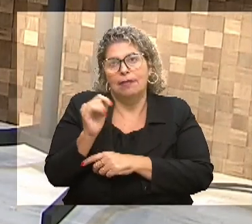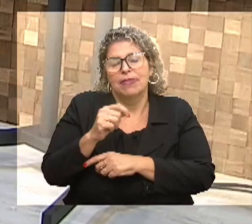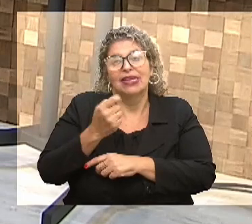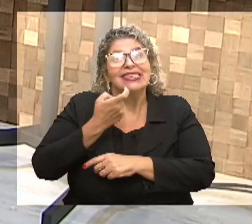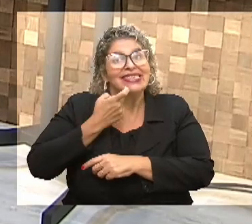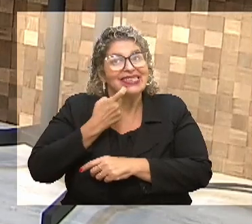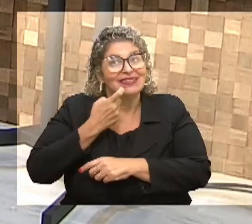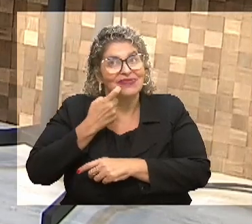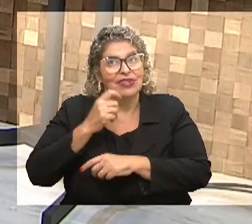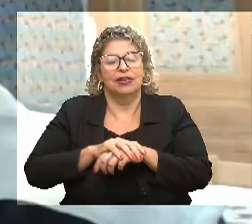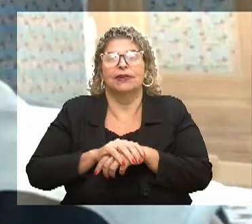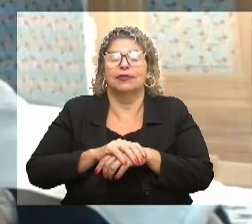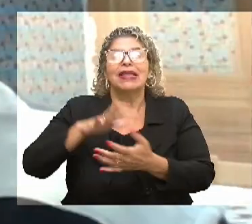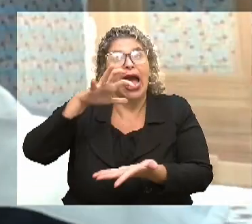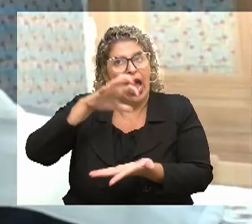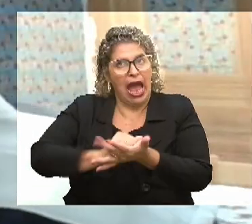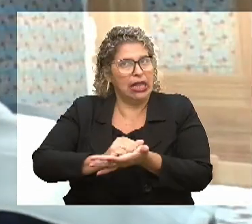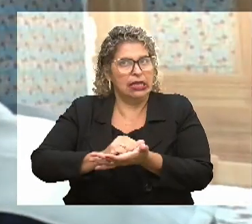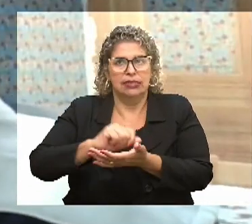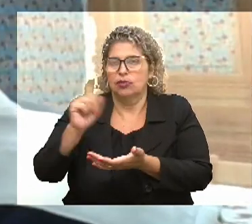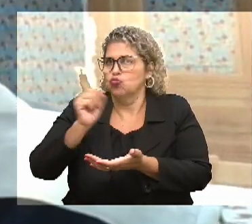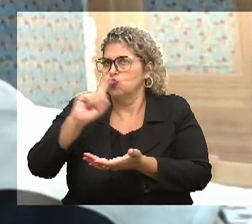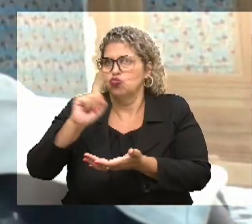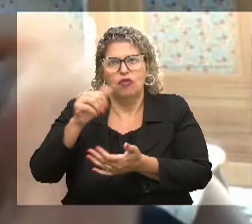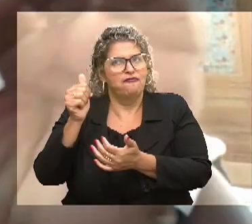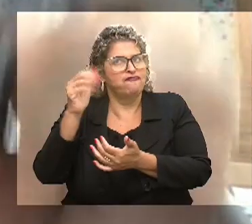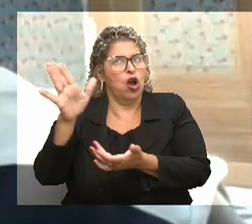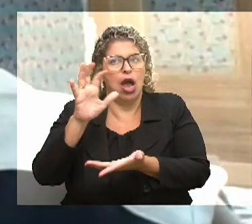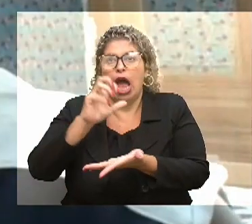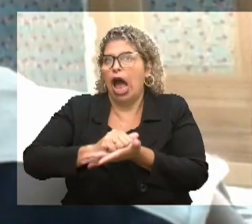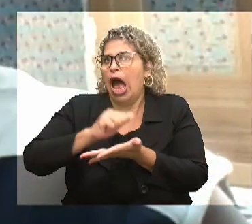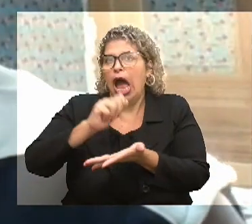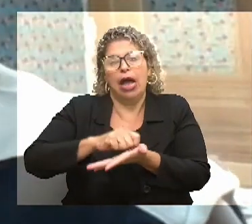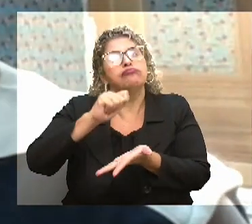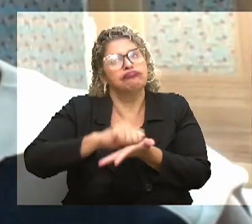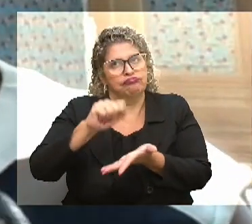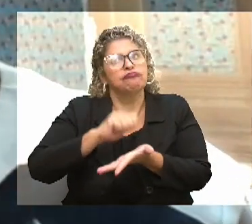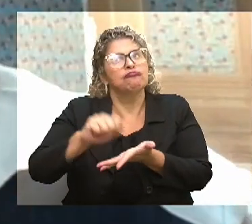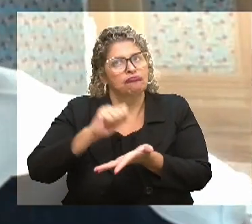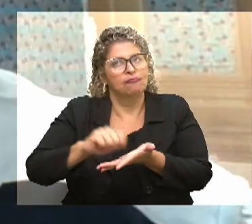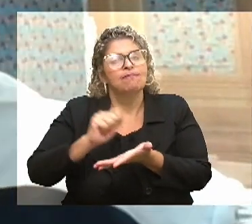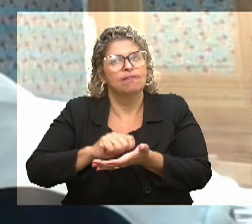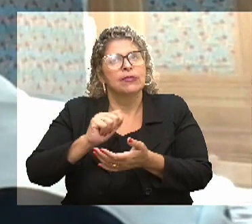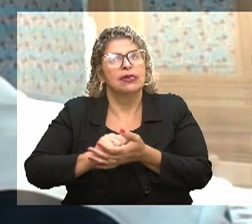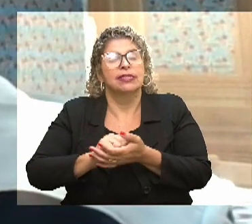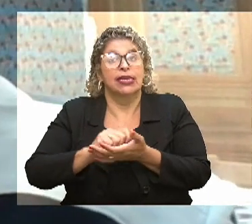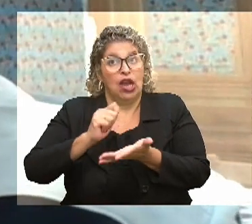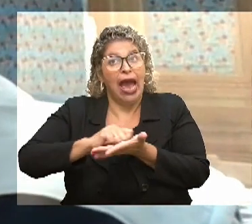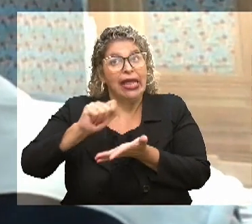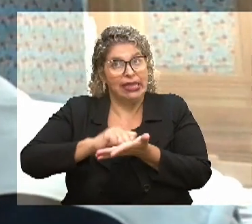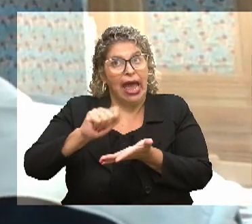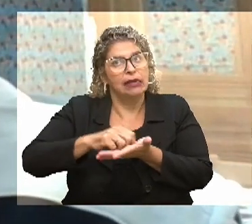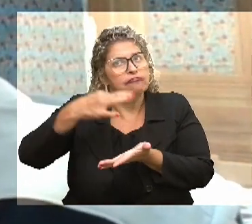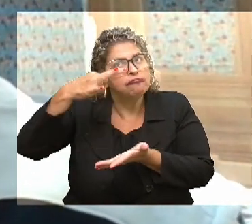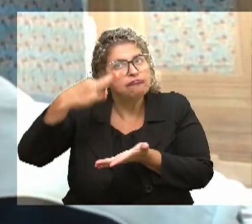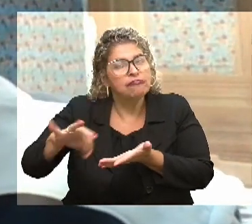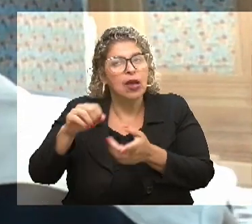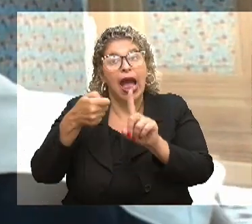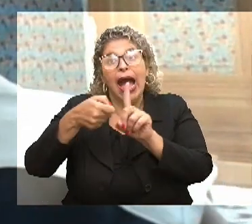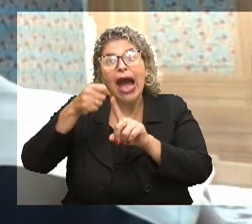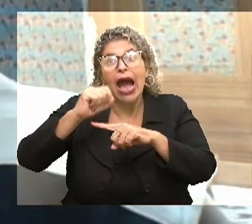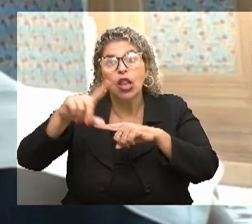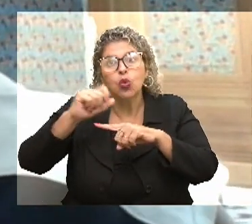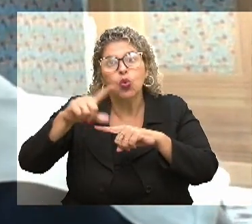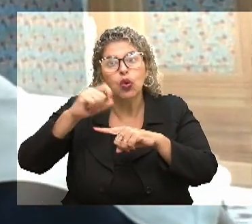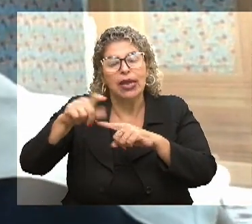mês, todos cadastrados, nenhum fora do cadastro. para ganhar, para eles têm que estar em dia, com o aluguel deles